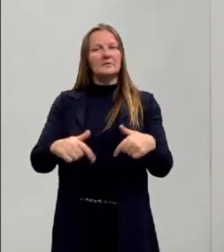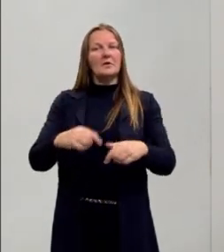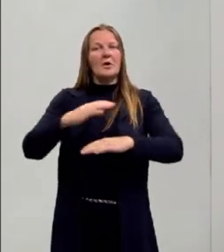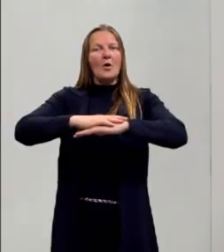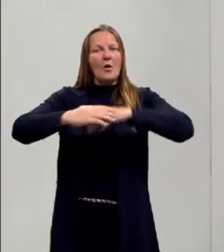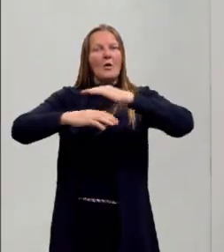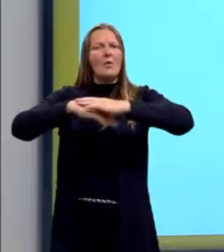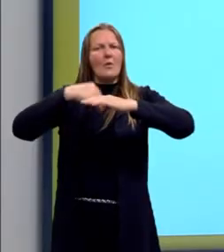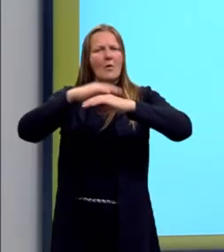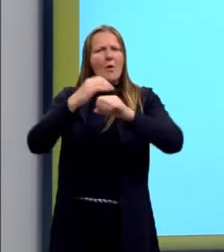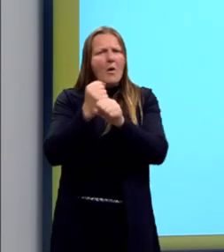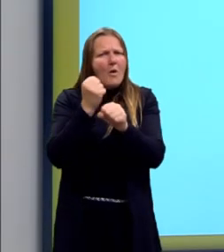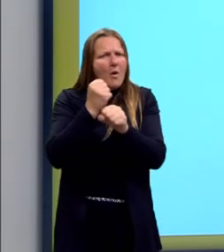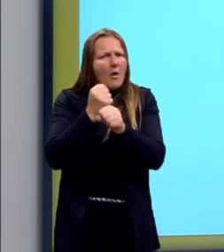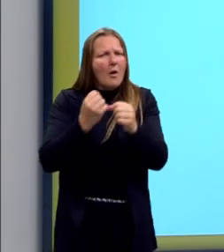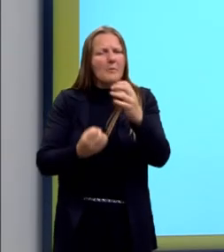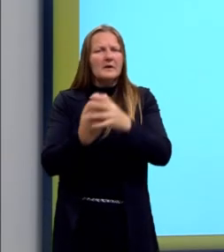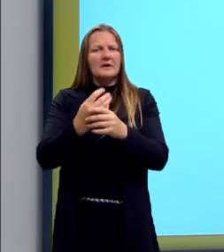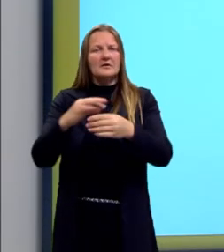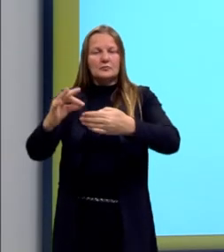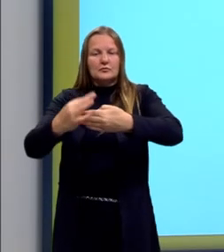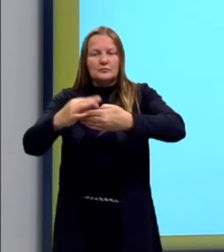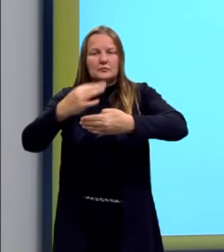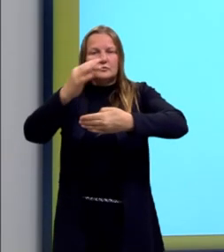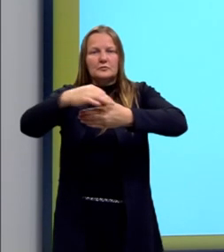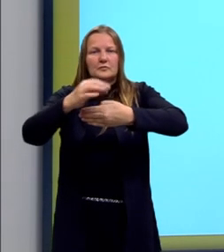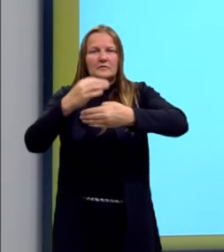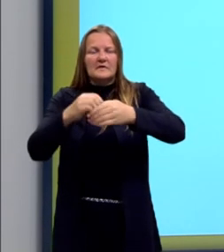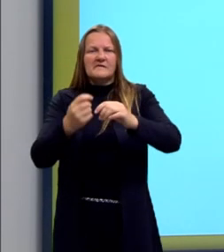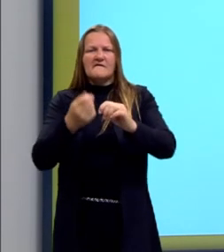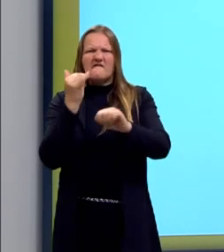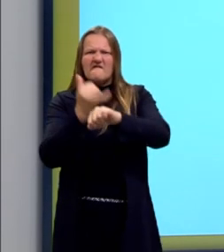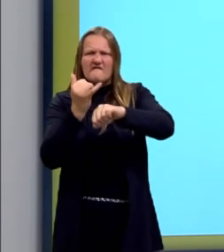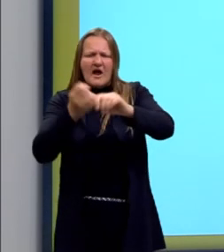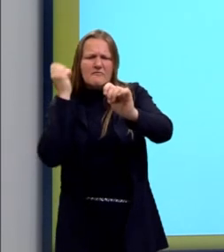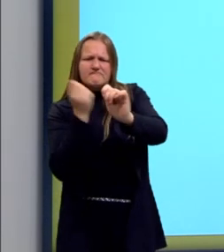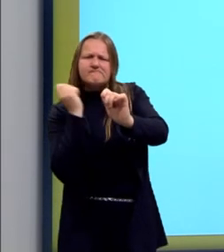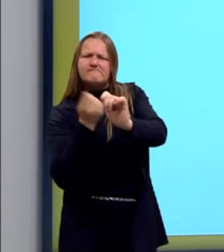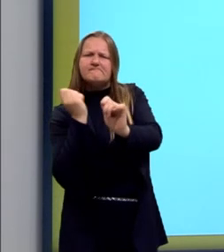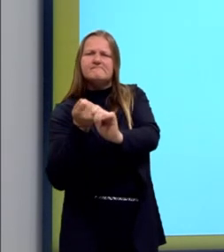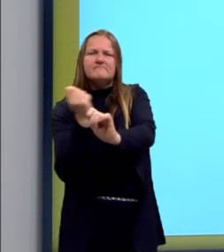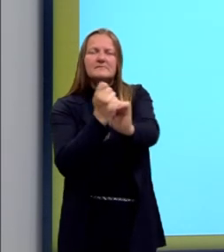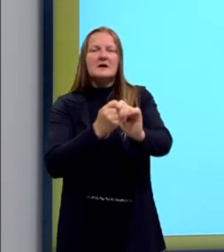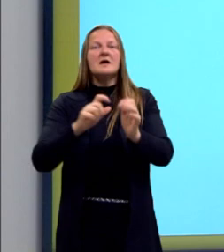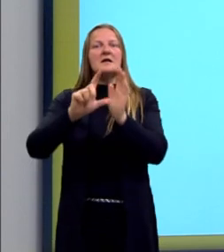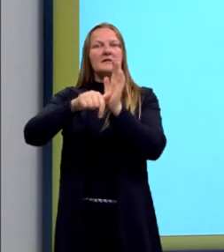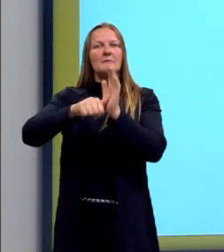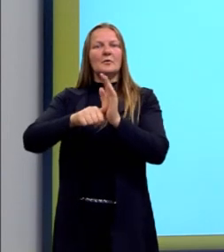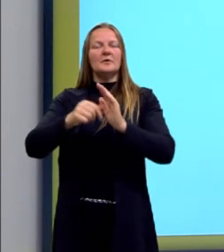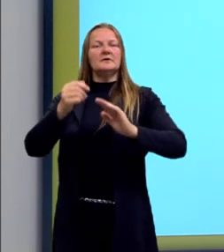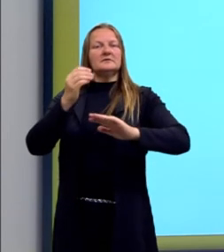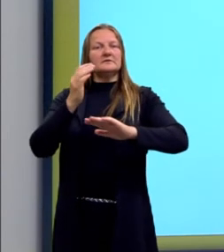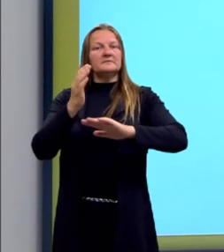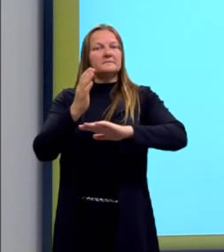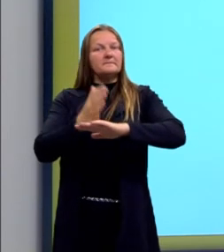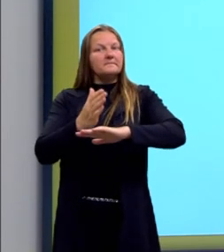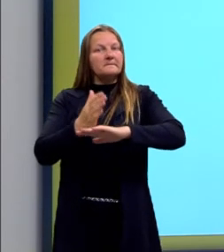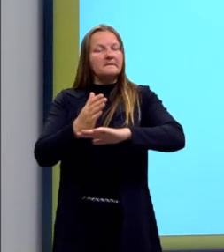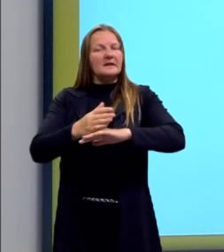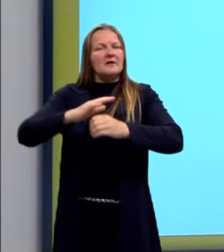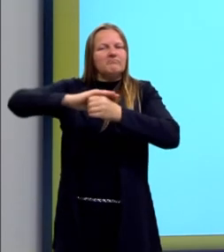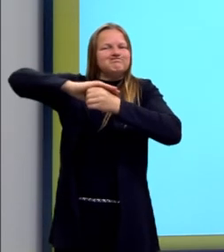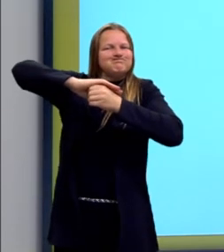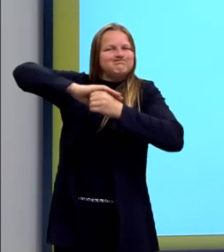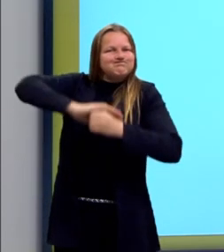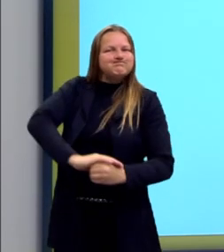obras, trabalhavam como alfaiates, como ferreiras. Então, depois, é na Idade Moderna que vai ter uma opressão